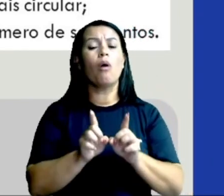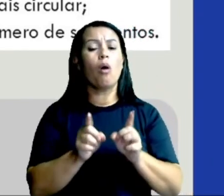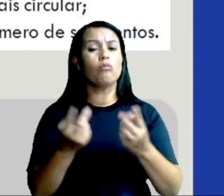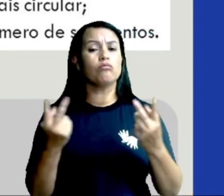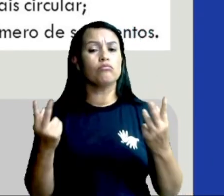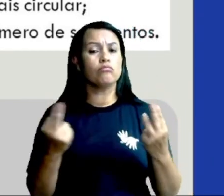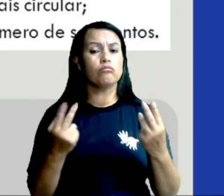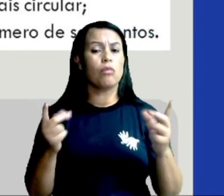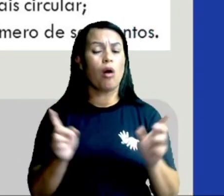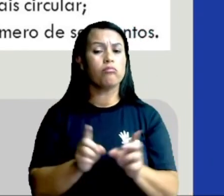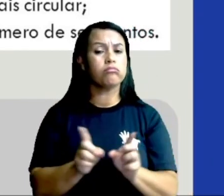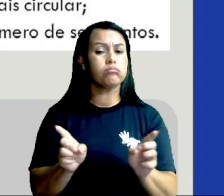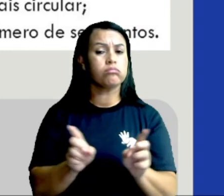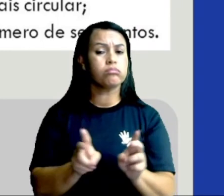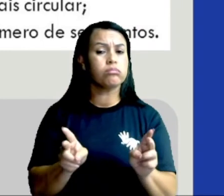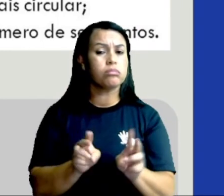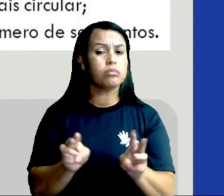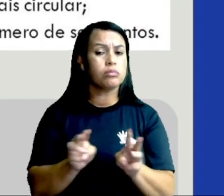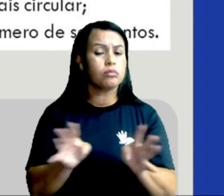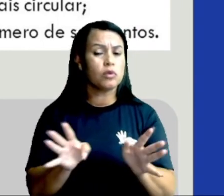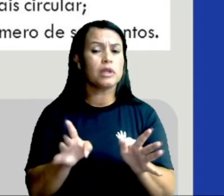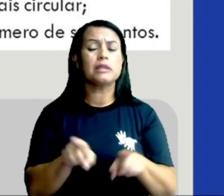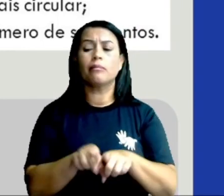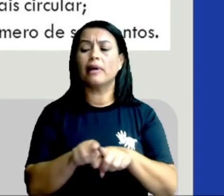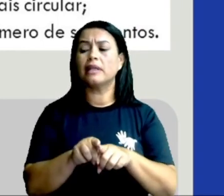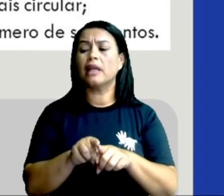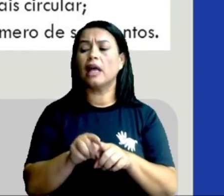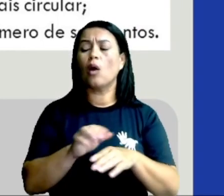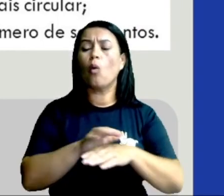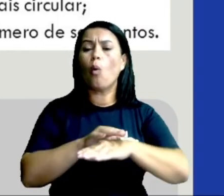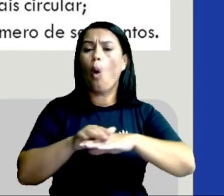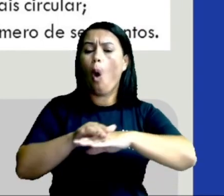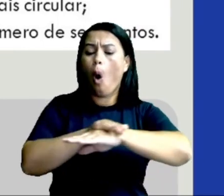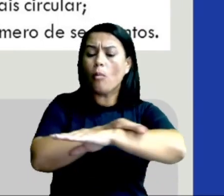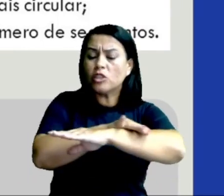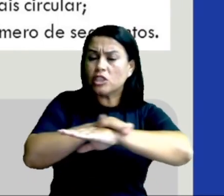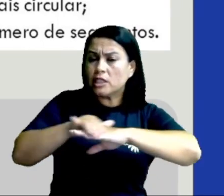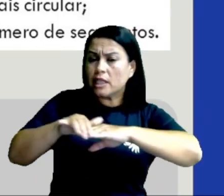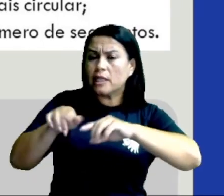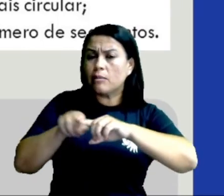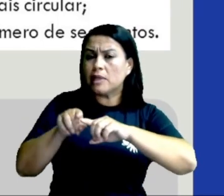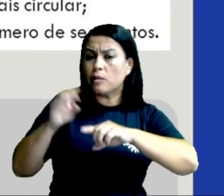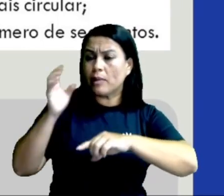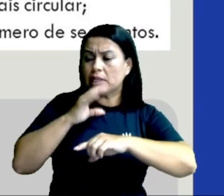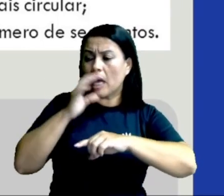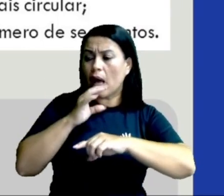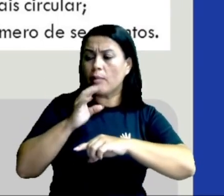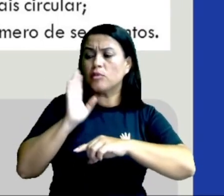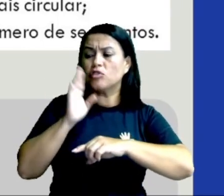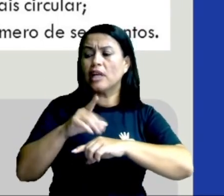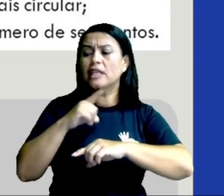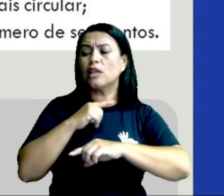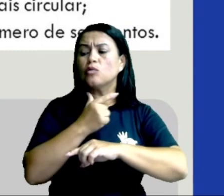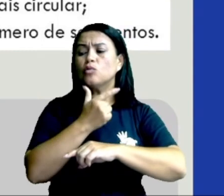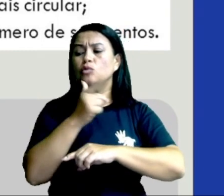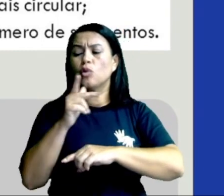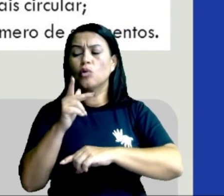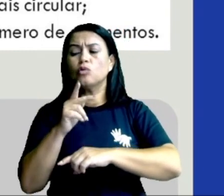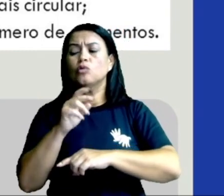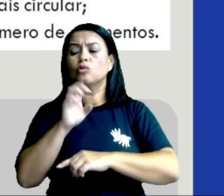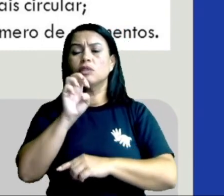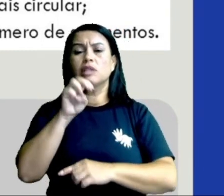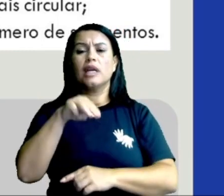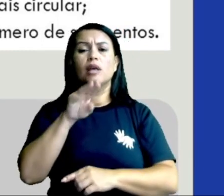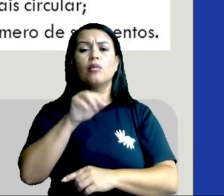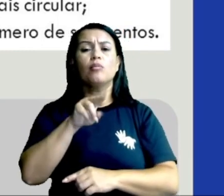segmento do seu corpo, um corpo mais achatado e são bem ágeis. Já os piores de cobras ou os emboais,